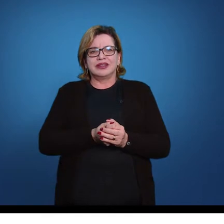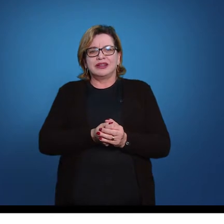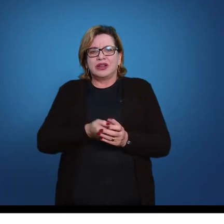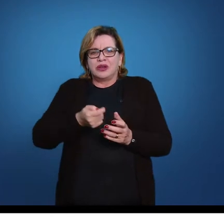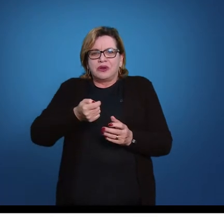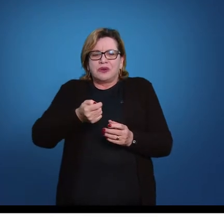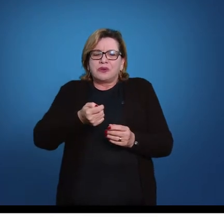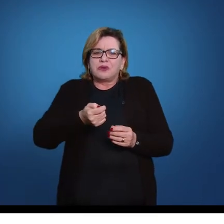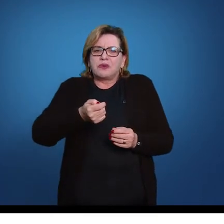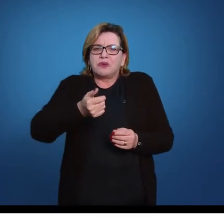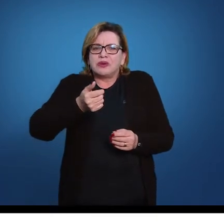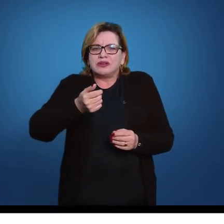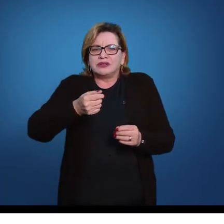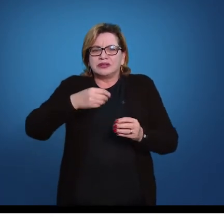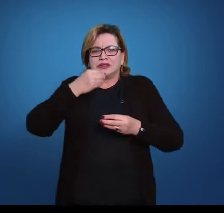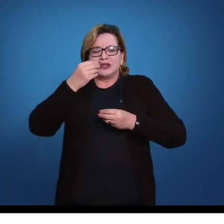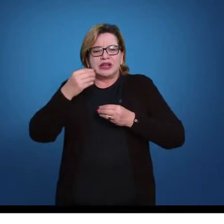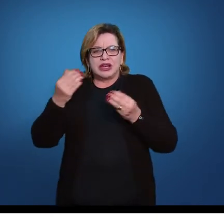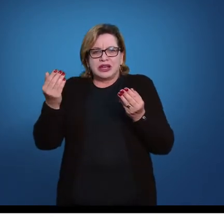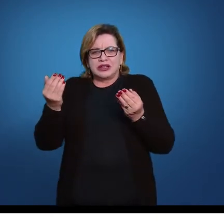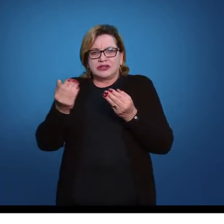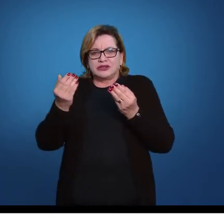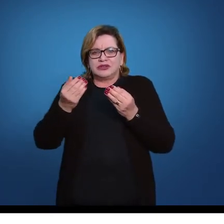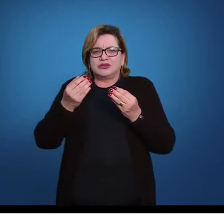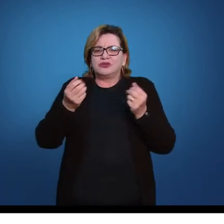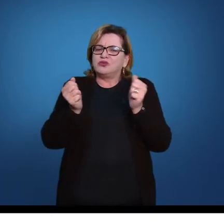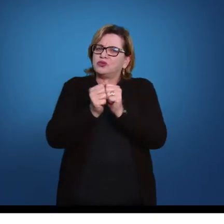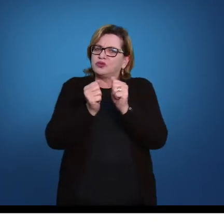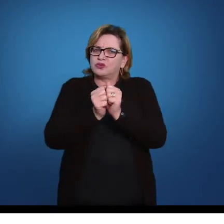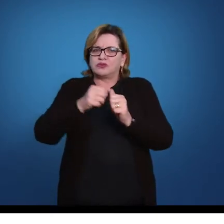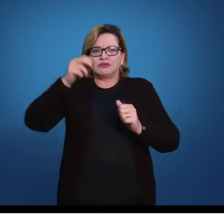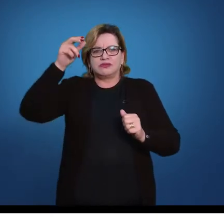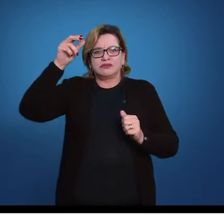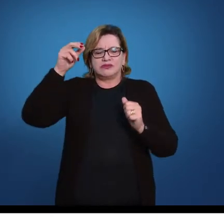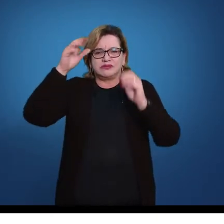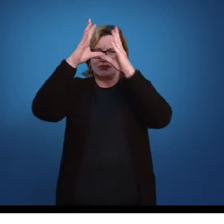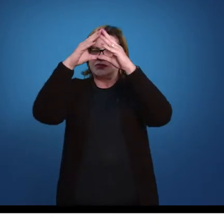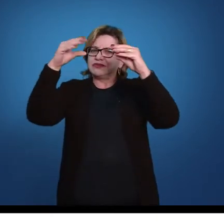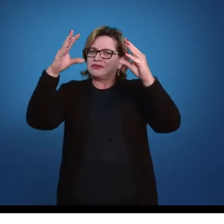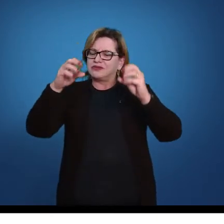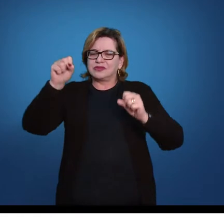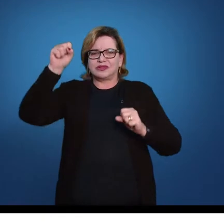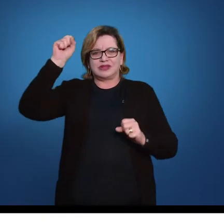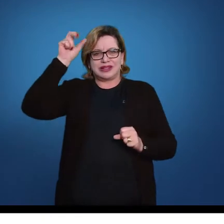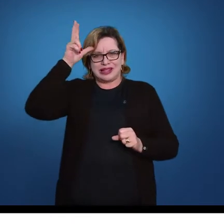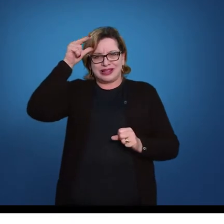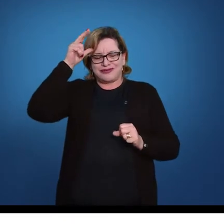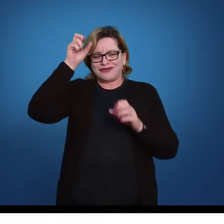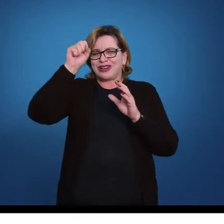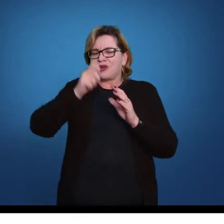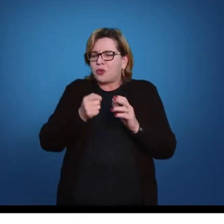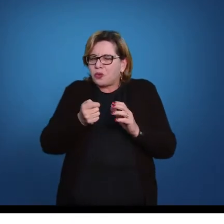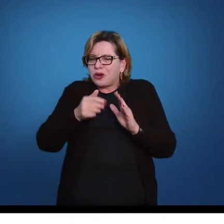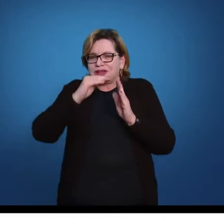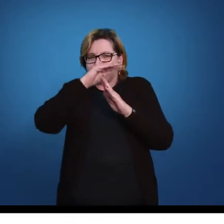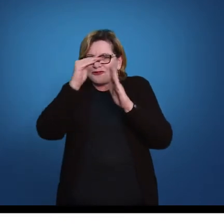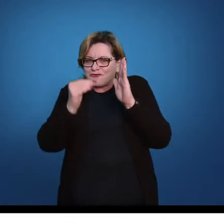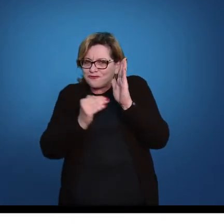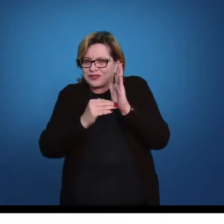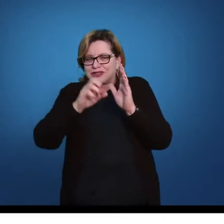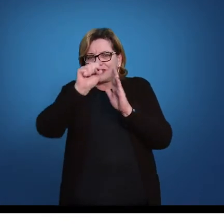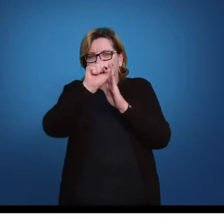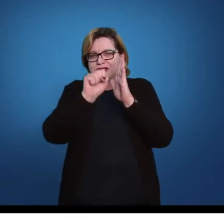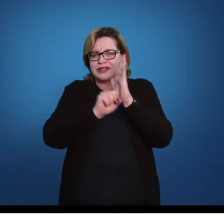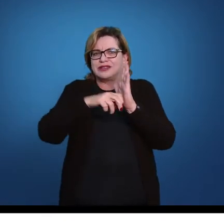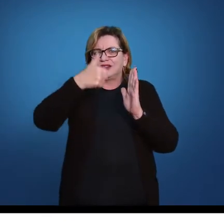Quase que contemporaneamente ao circo de cavalinhos, mas para o final do século XIX, o circo